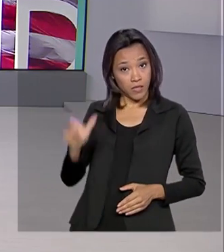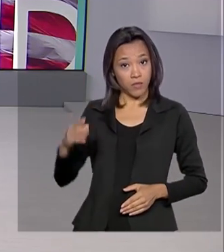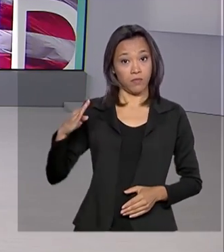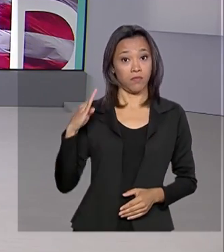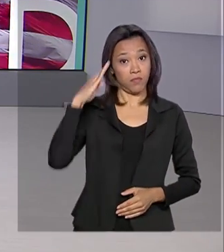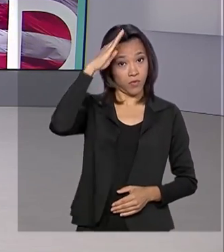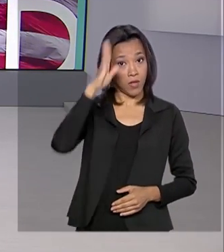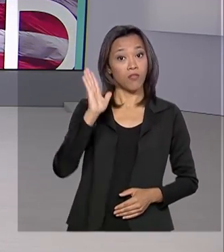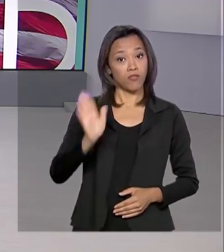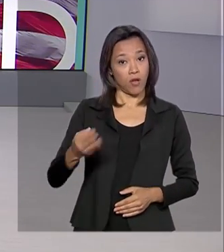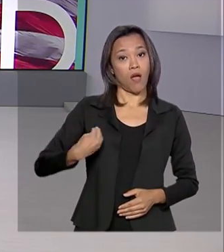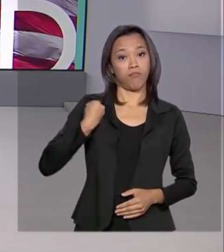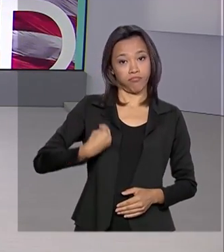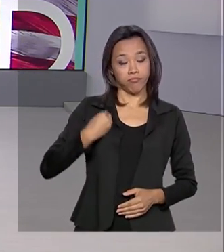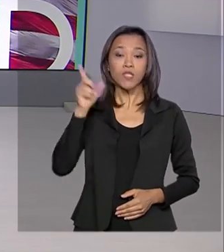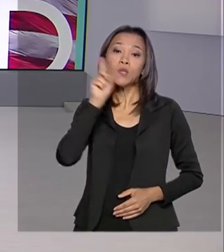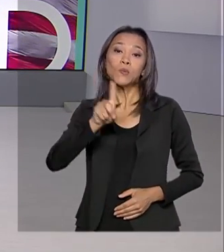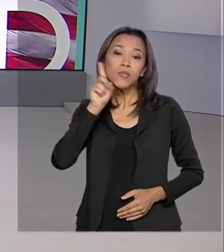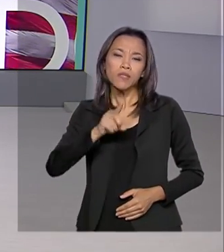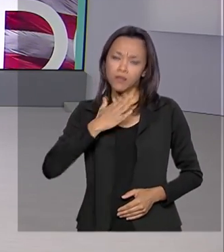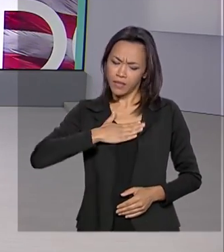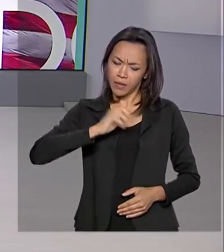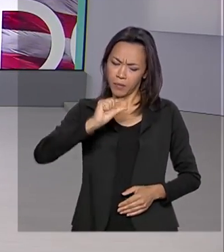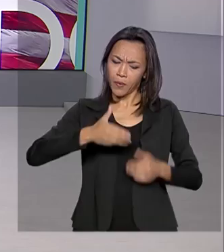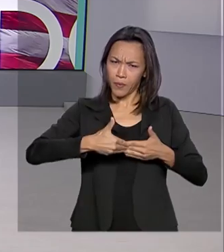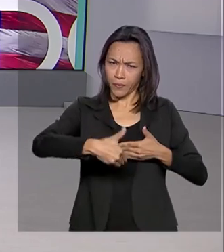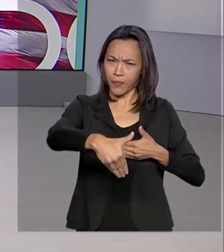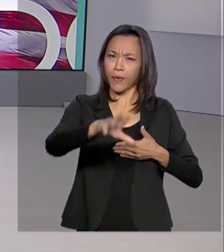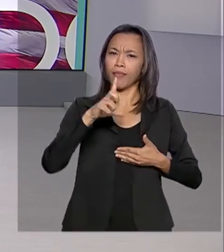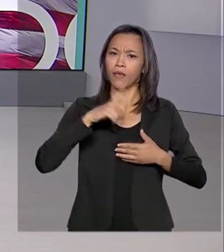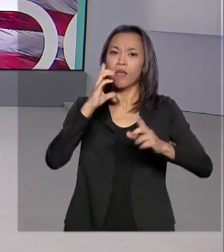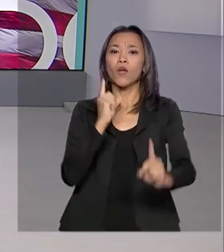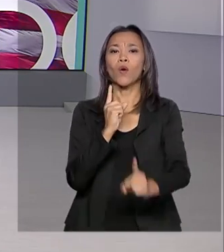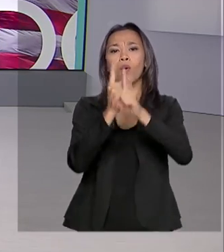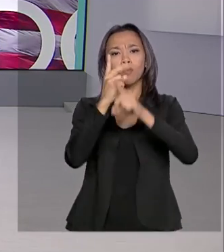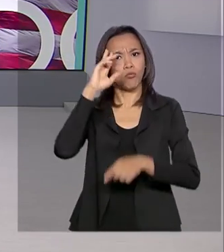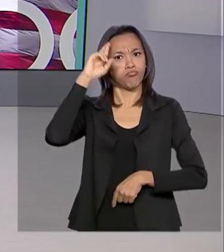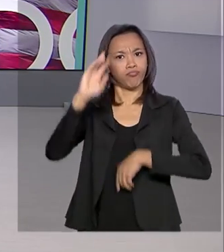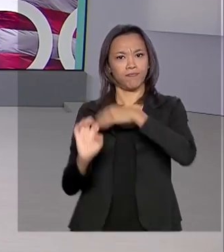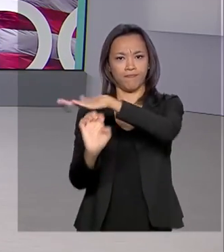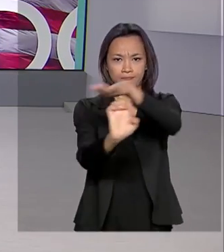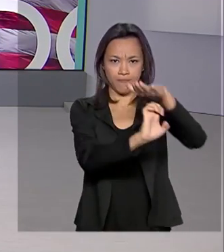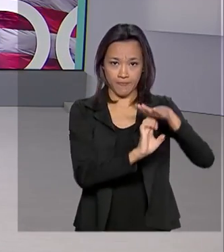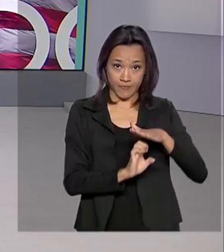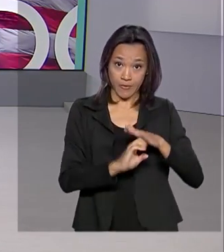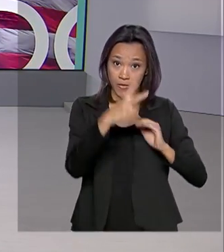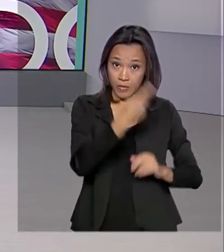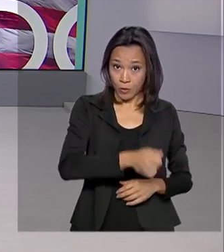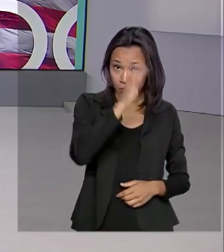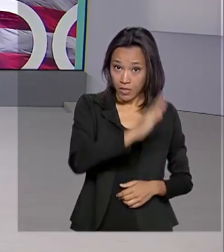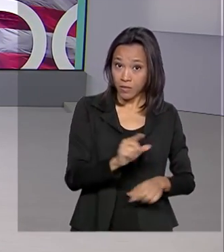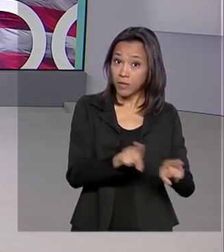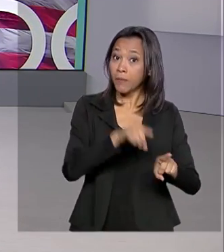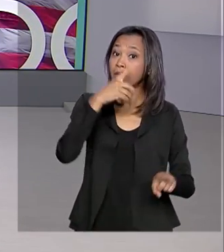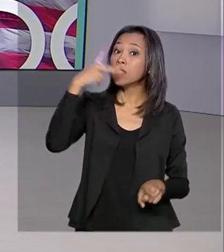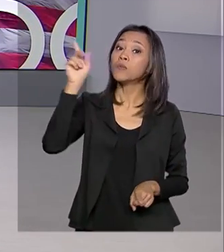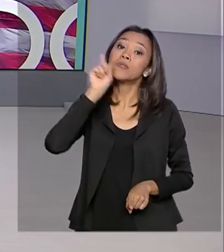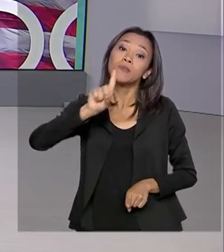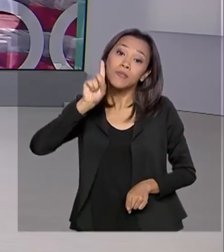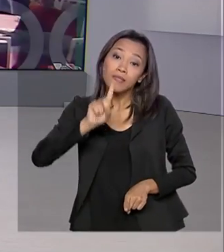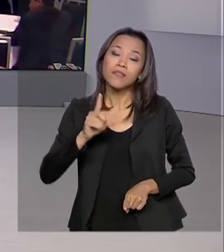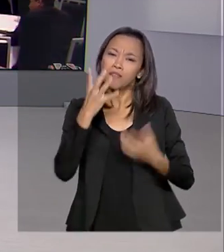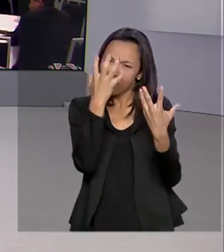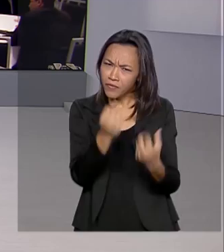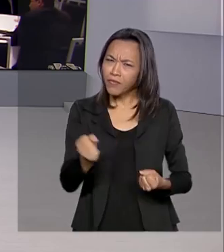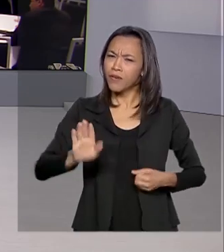Bolsonaro está nos Estados Unidos e daqui a pouquinho ele tem encontro com empresários brasileiros e norte-americanos. Vamos então